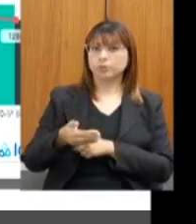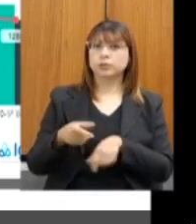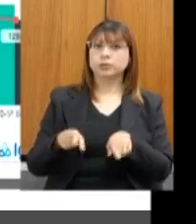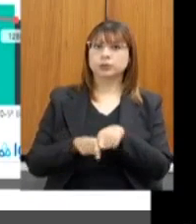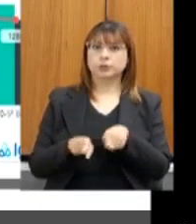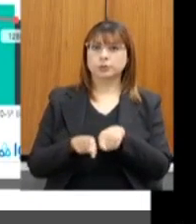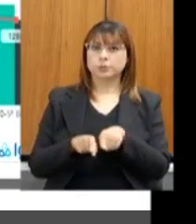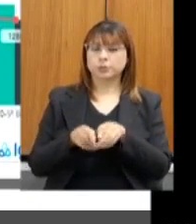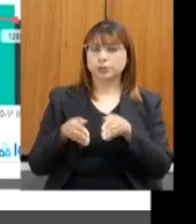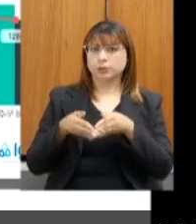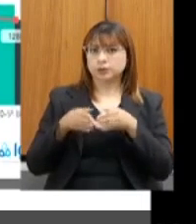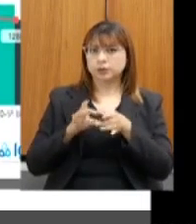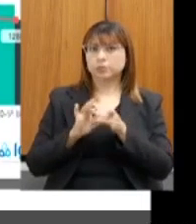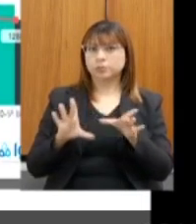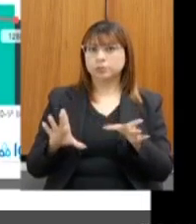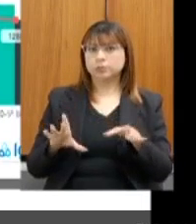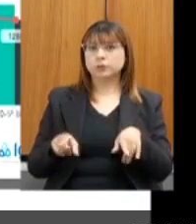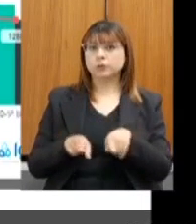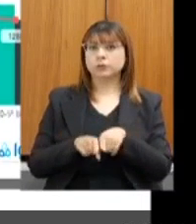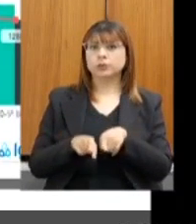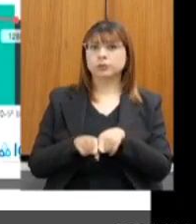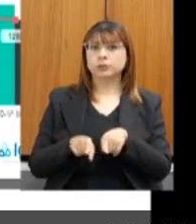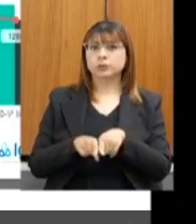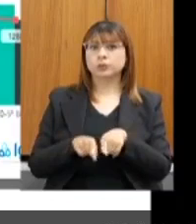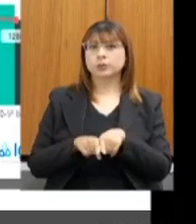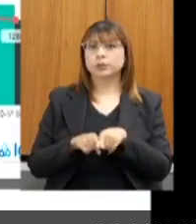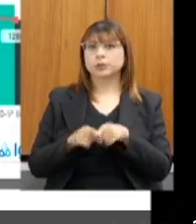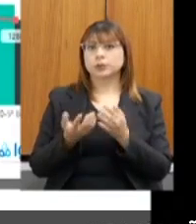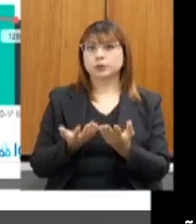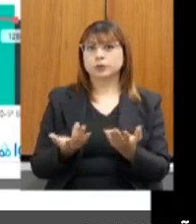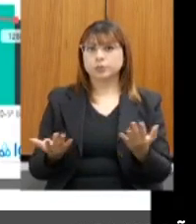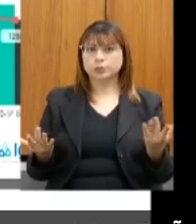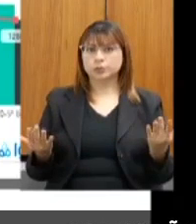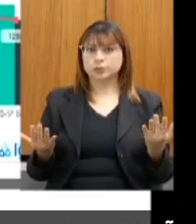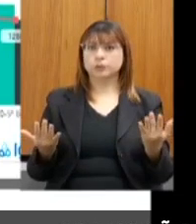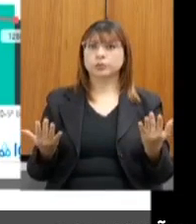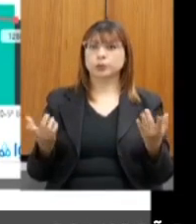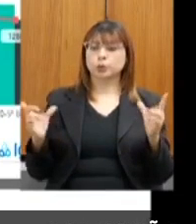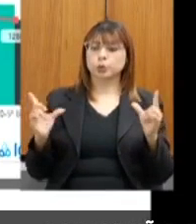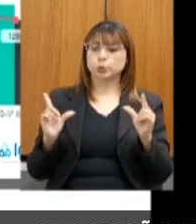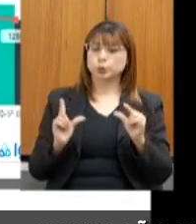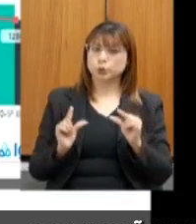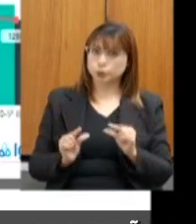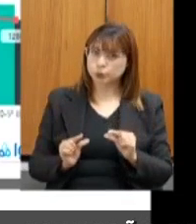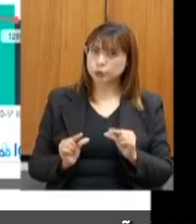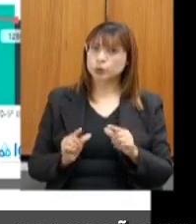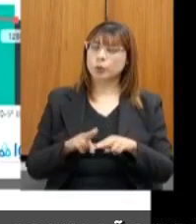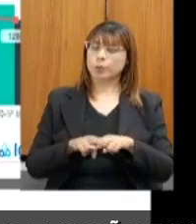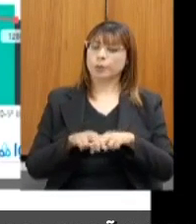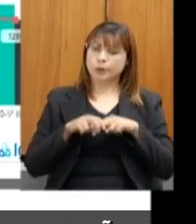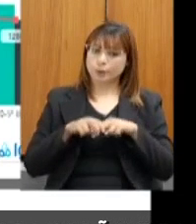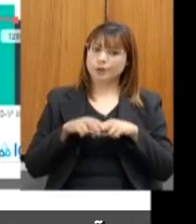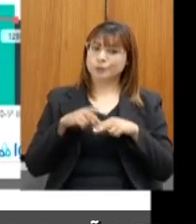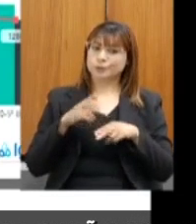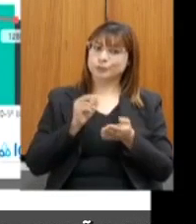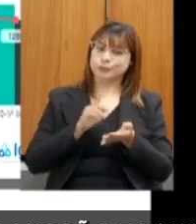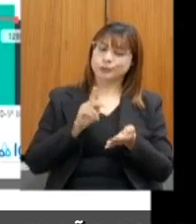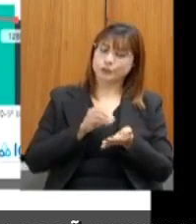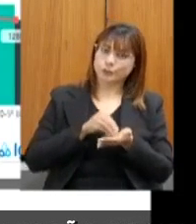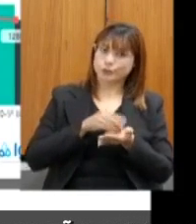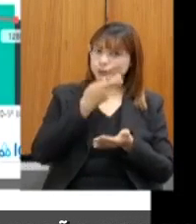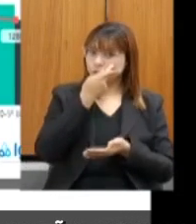e da autorização de supressão de vegetação. Esse nós tivemos uma queda em função das vistorias, como eu